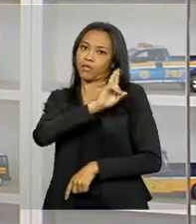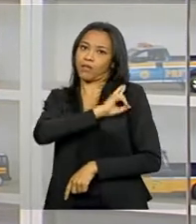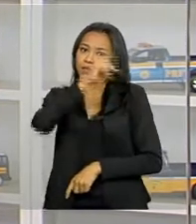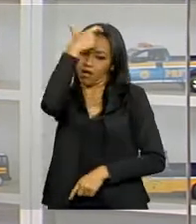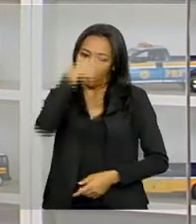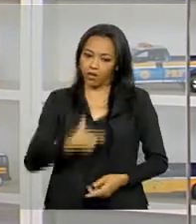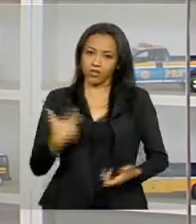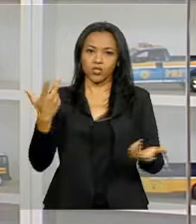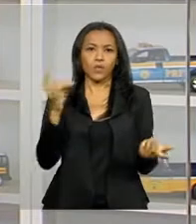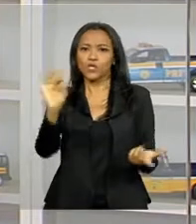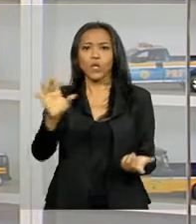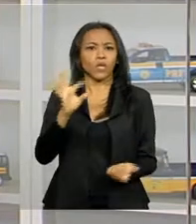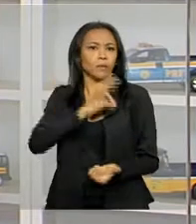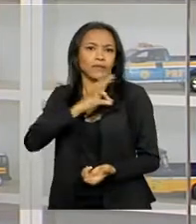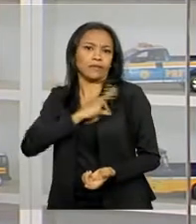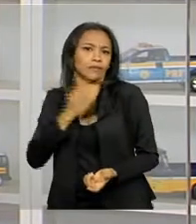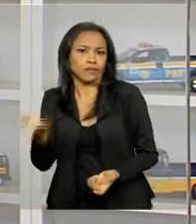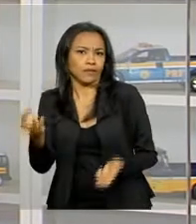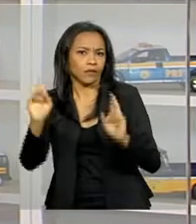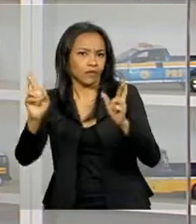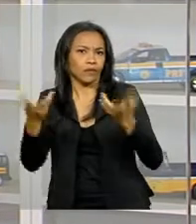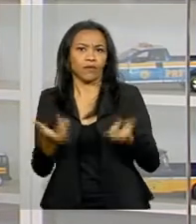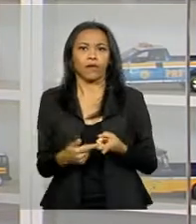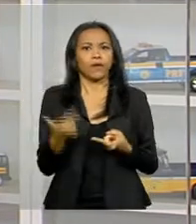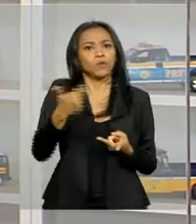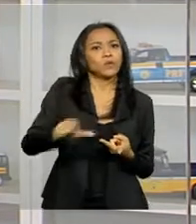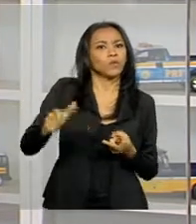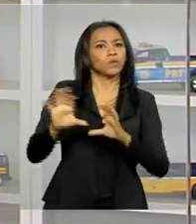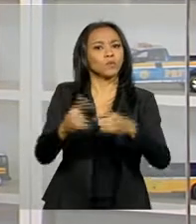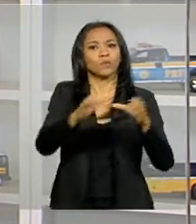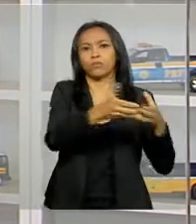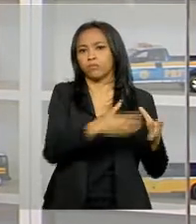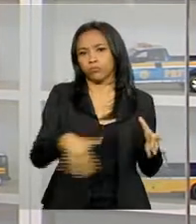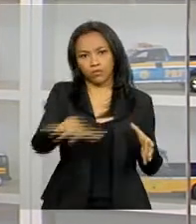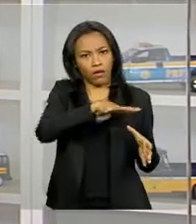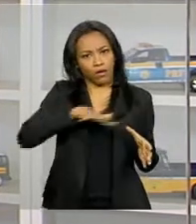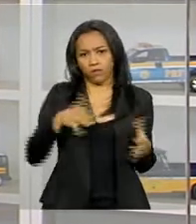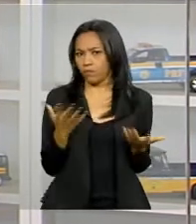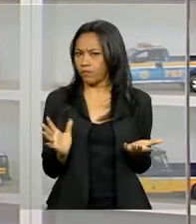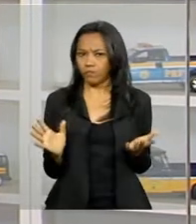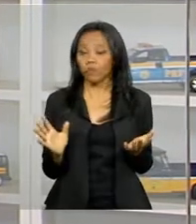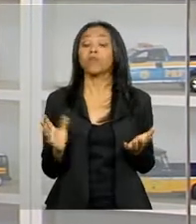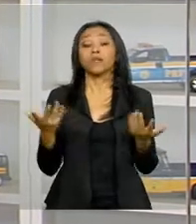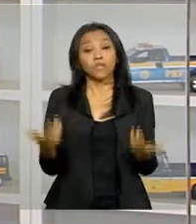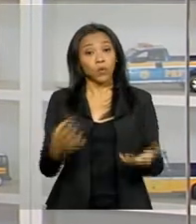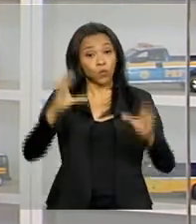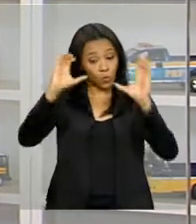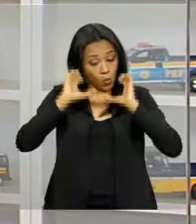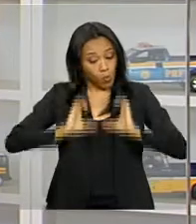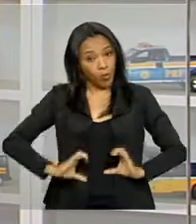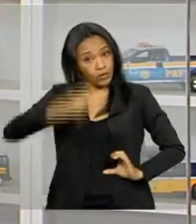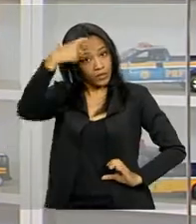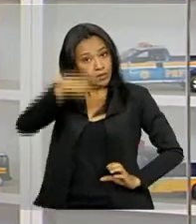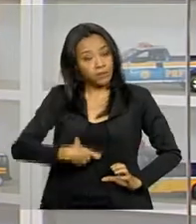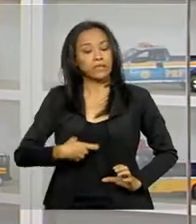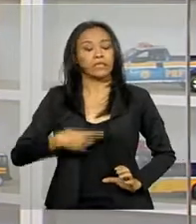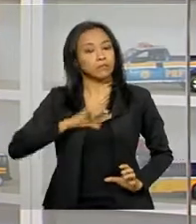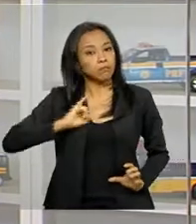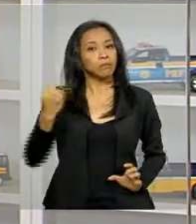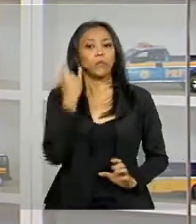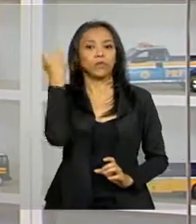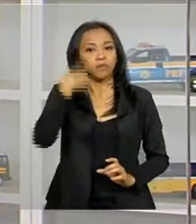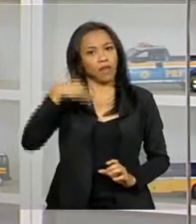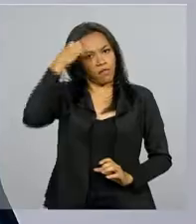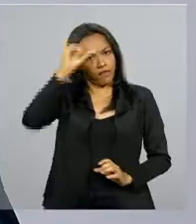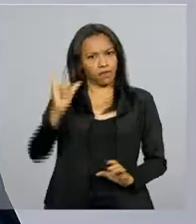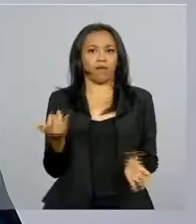só responsabilidade da polícia, não é só responsabilidade dos órgãos que cuidam da infraestrutura viária. Então o comportamento do condutor é fundamental para evitar